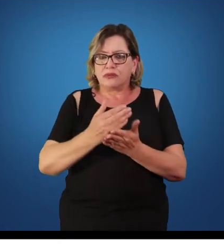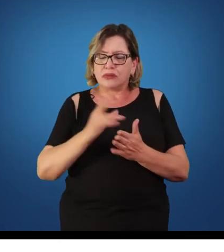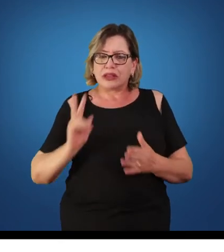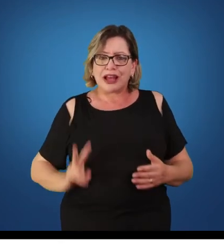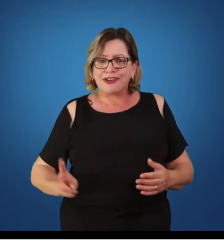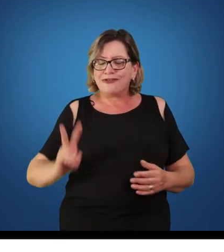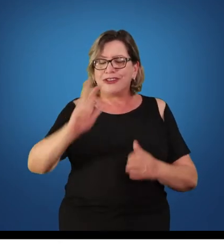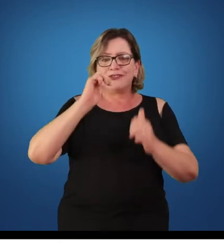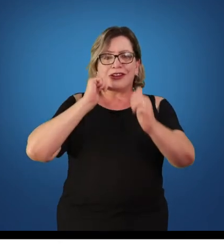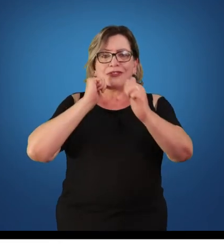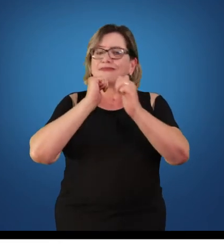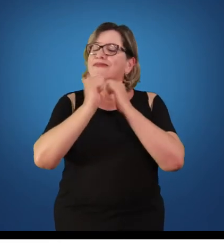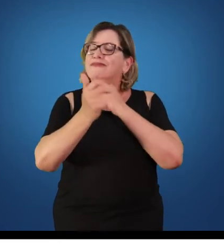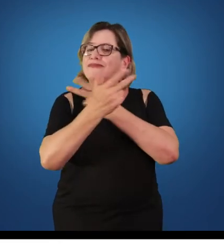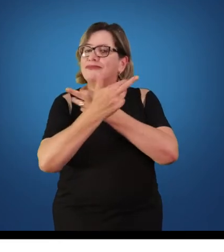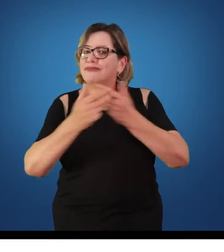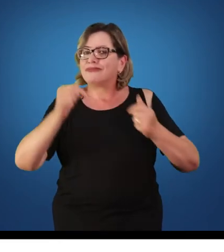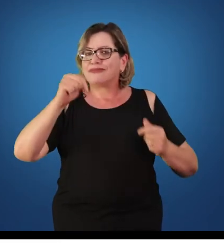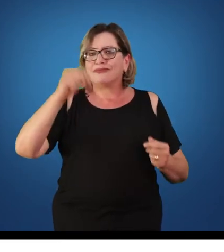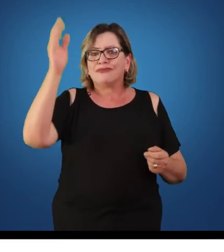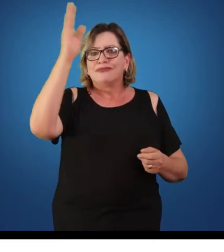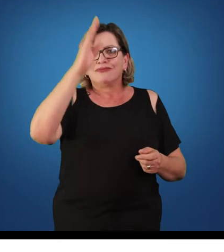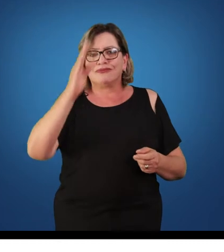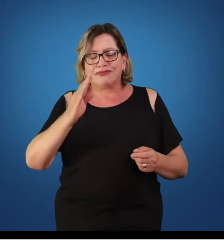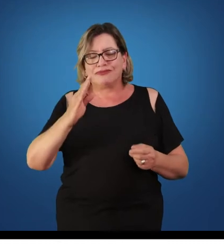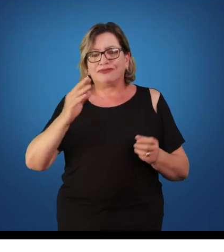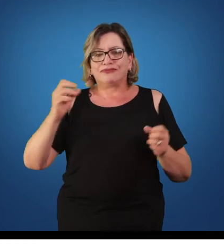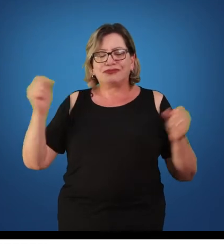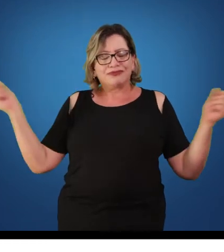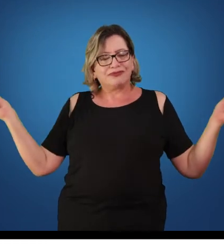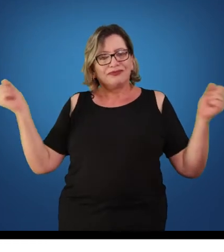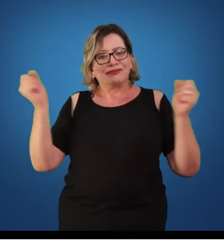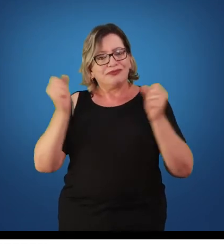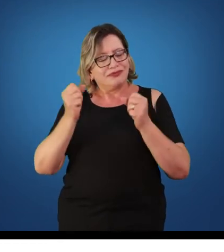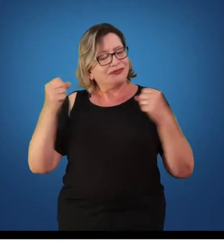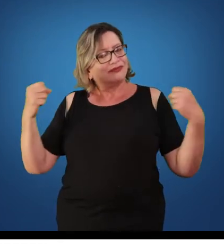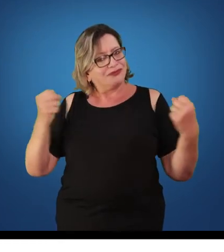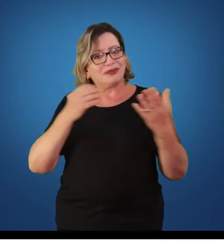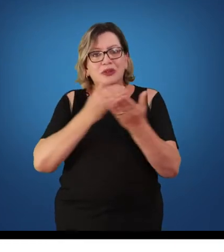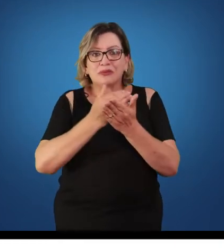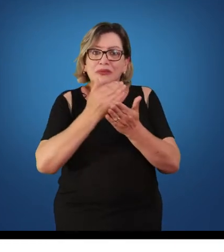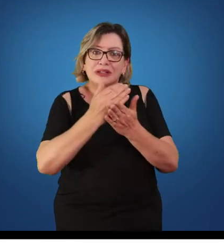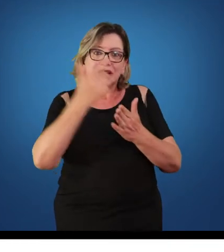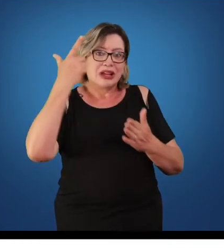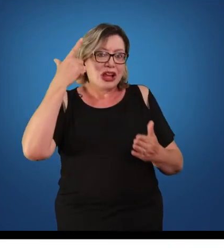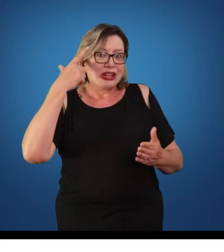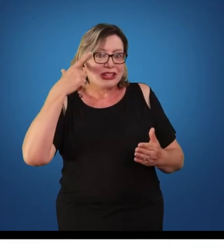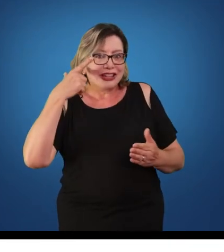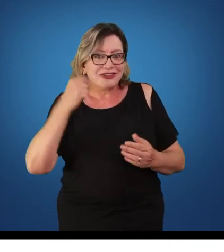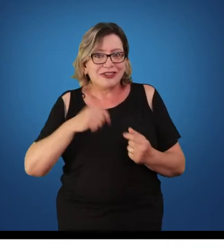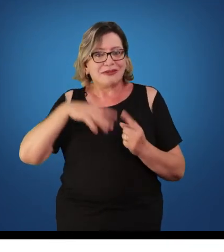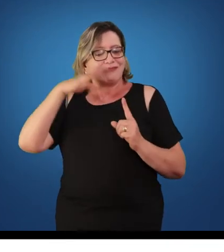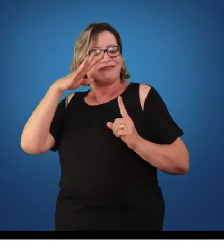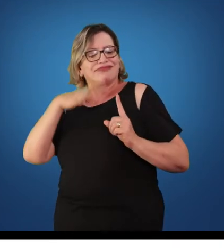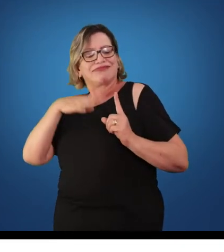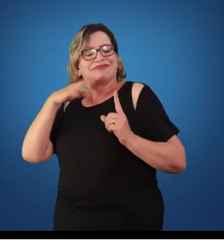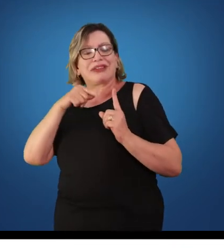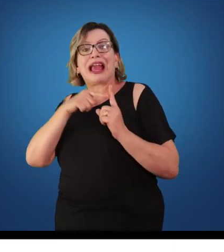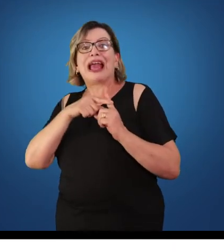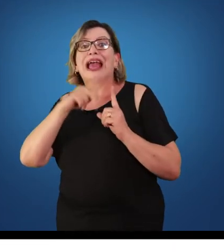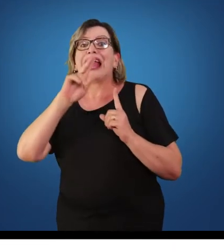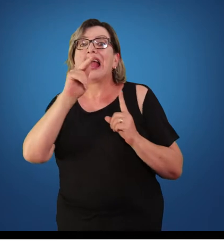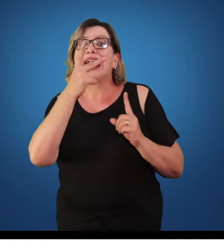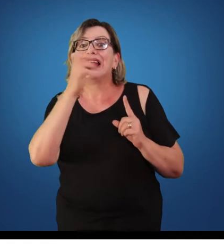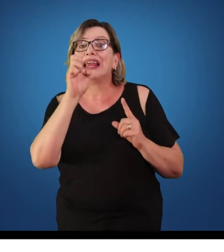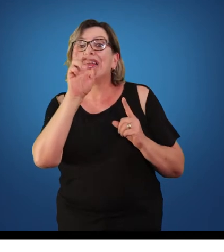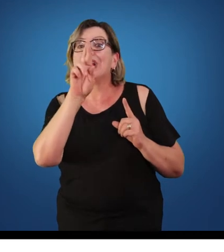esportes no país e a educação física volta-se então para o culto do atleta-herói, período